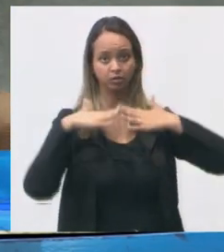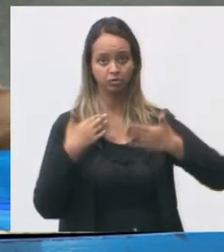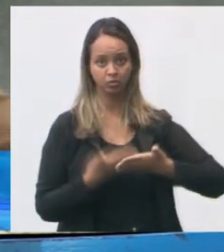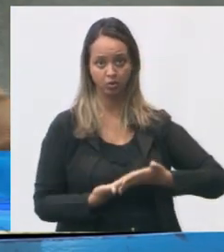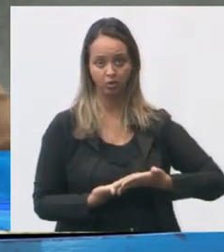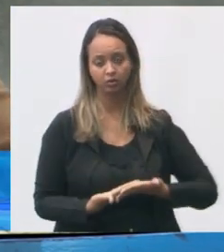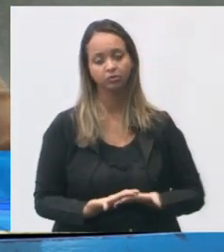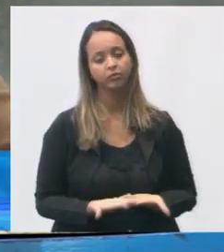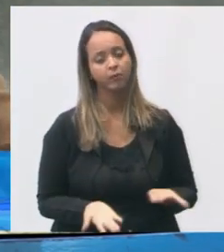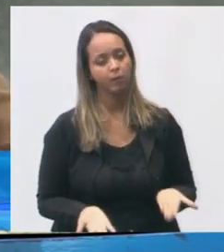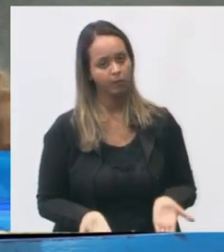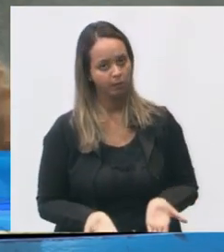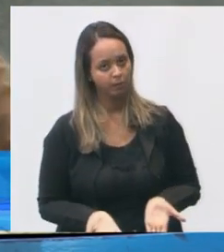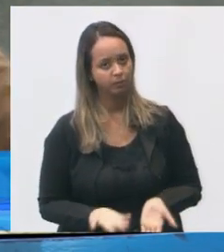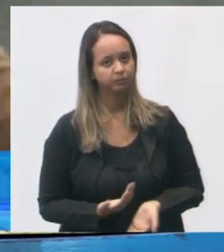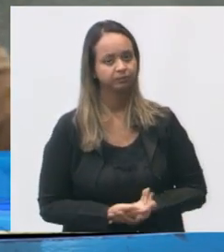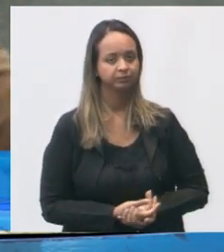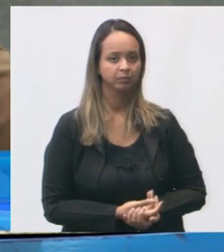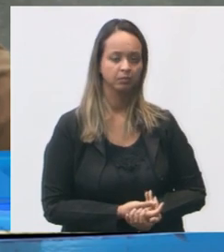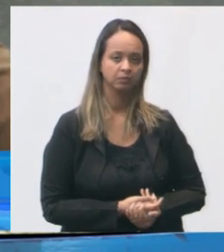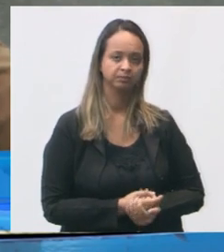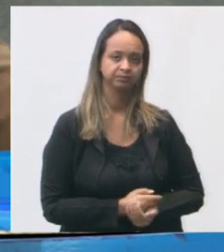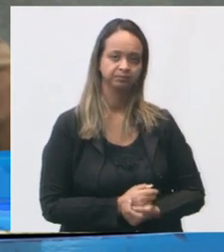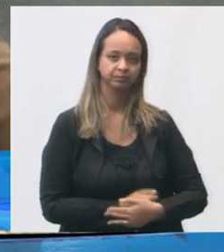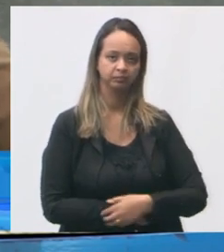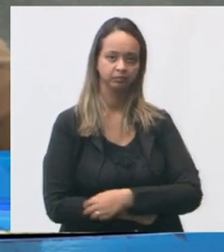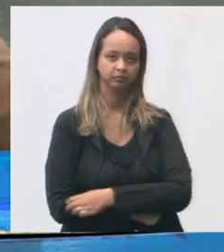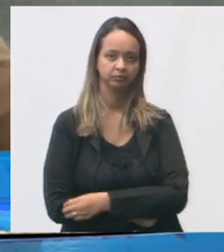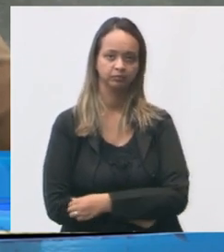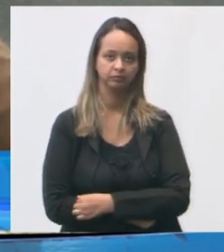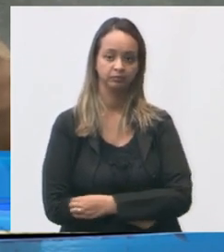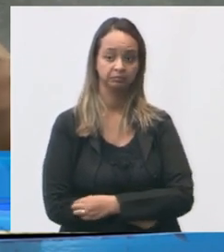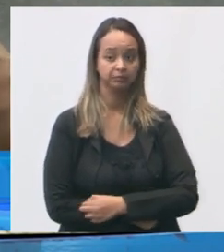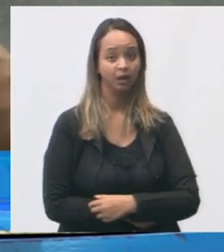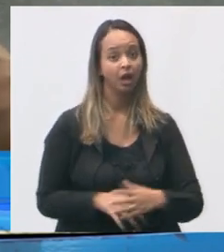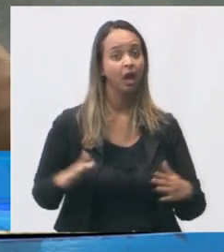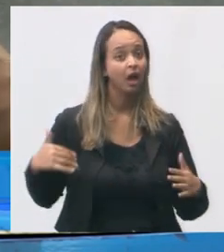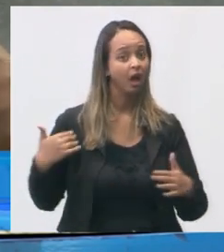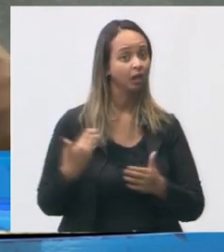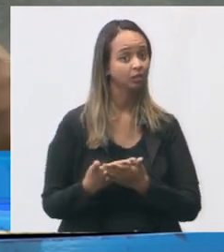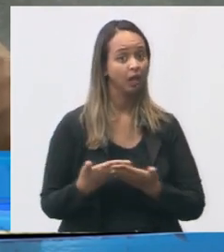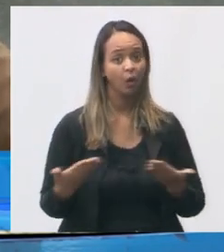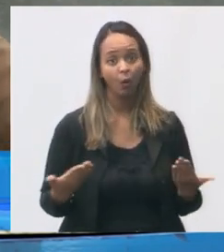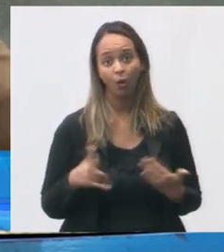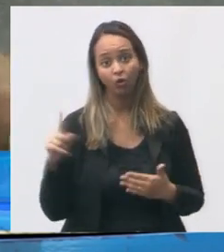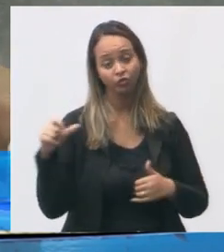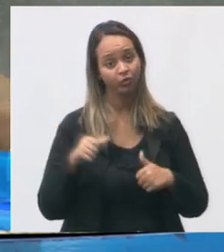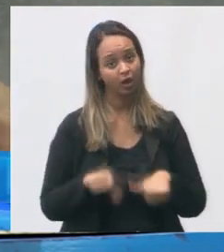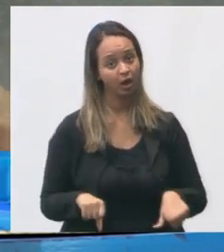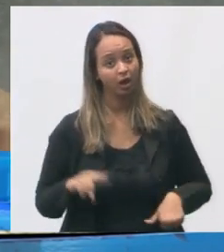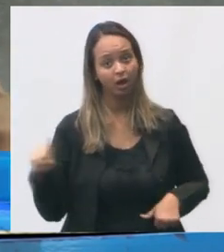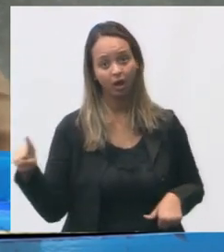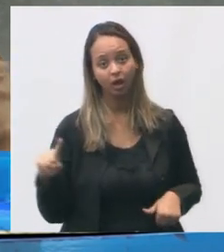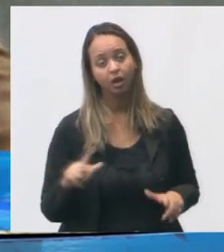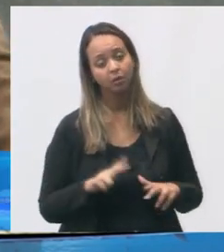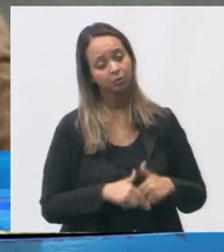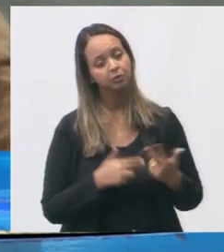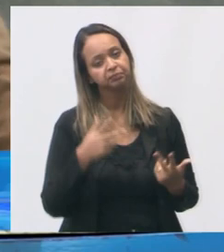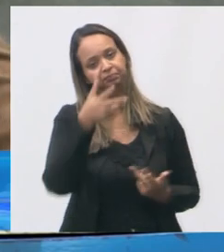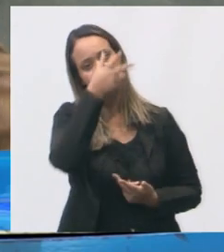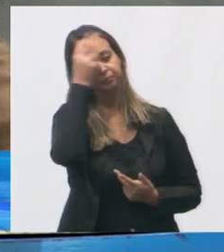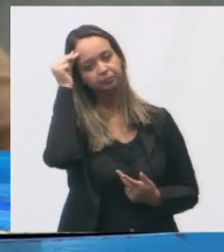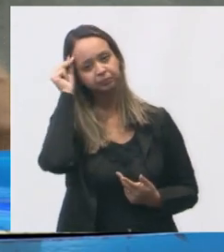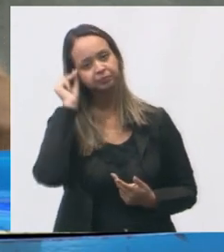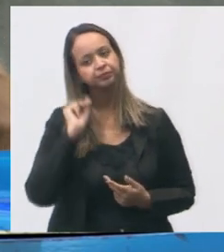foi isso. E estamos na situação de hoje. Aí o prefeito, agora